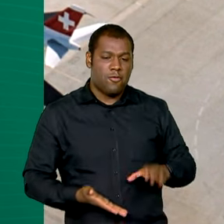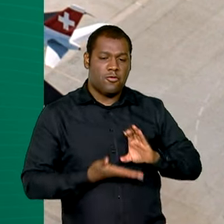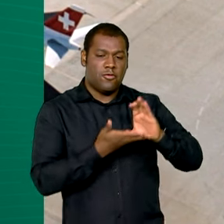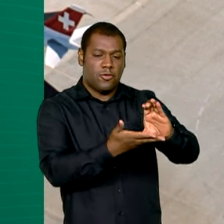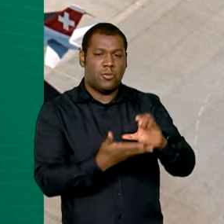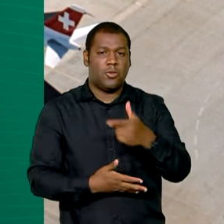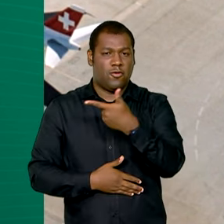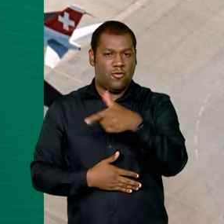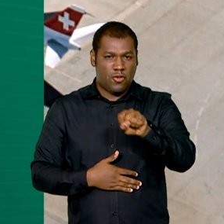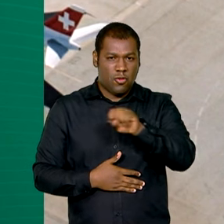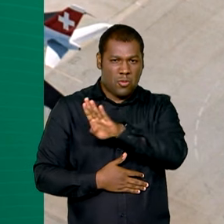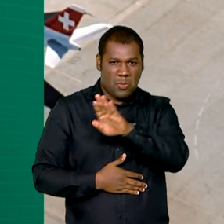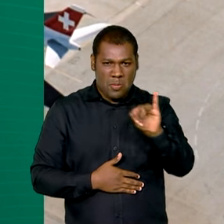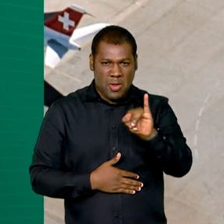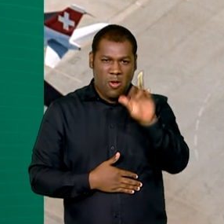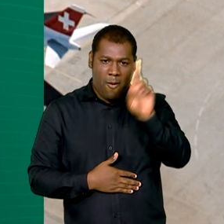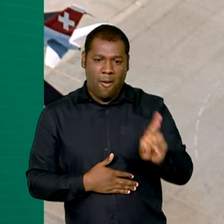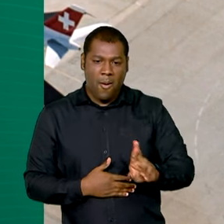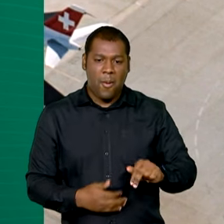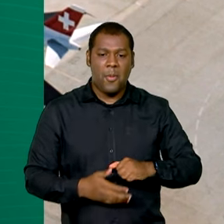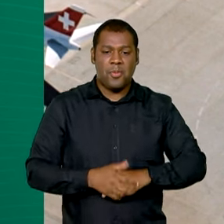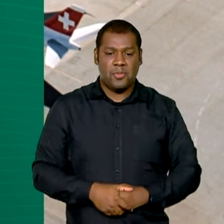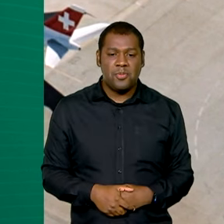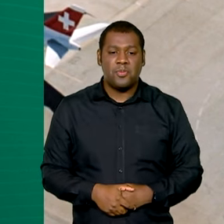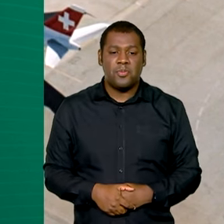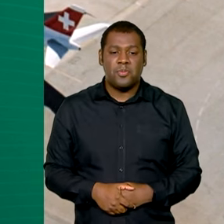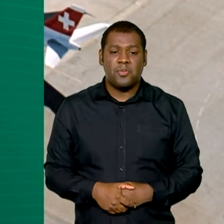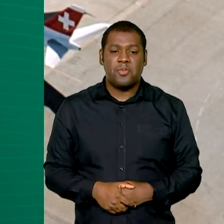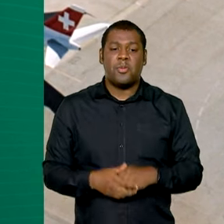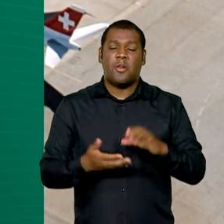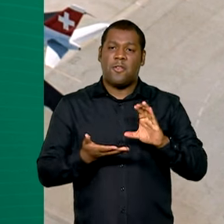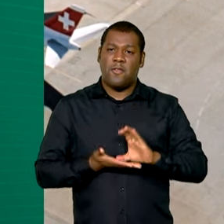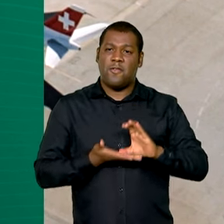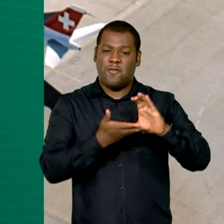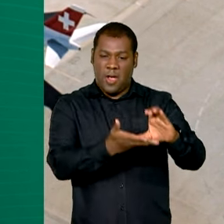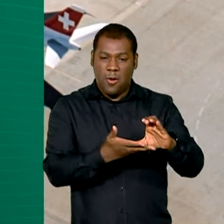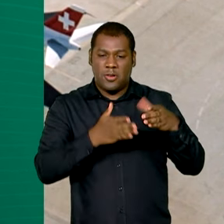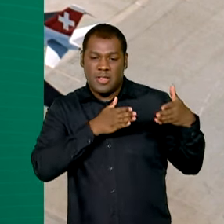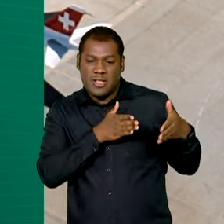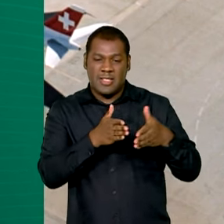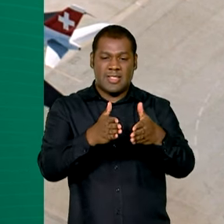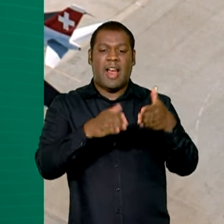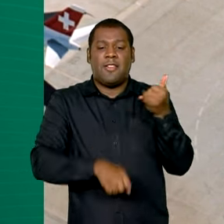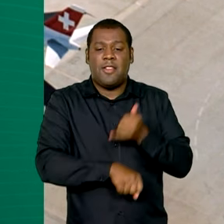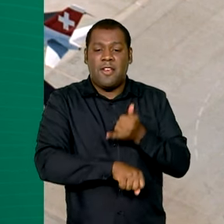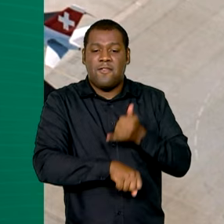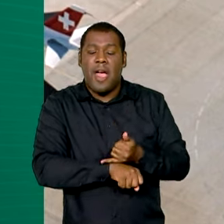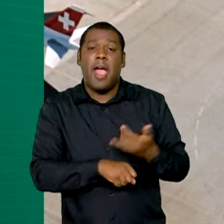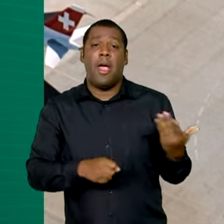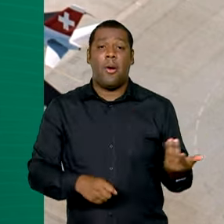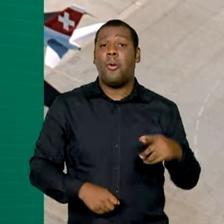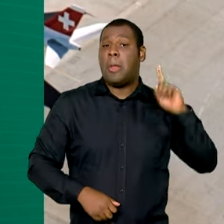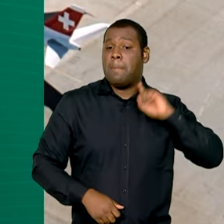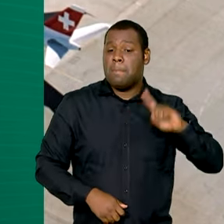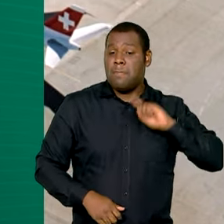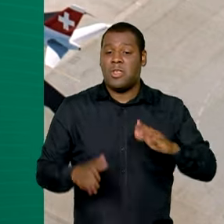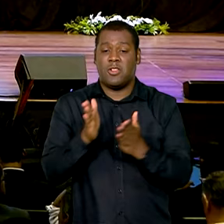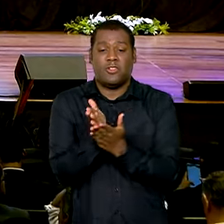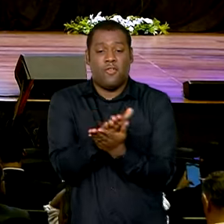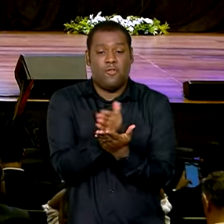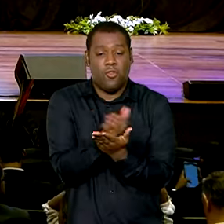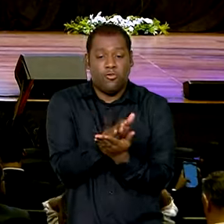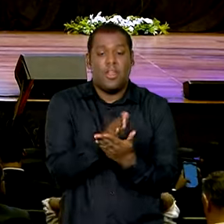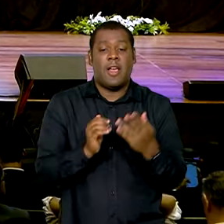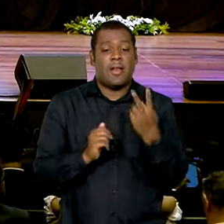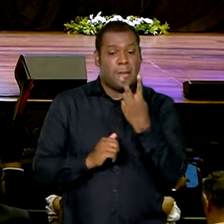bilhões de reais em investimentos na Ferrovia Centro-Atlântica e na Estrada de Ferro, que liga Minas à Vitória, no Espírito Santo.